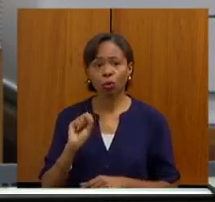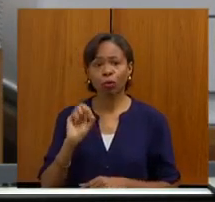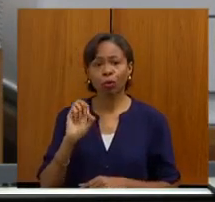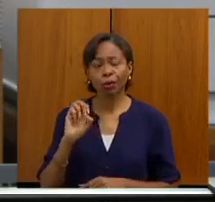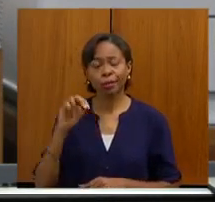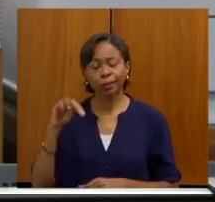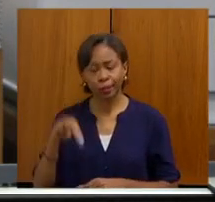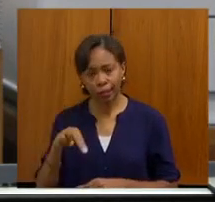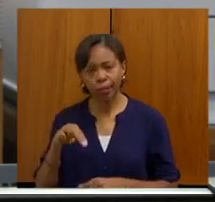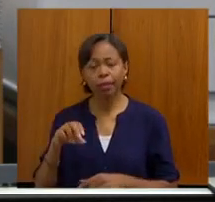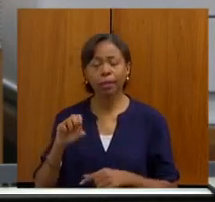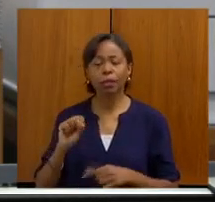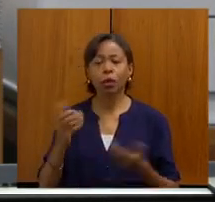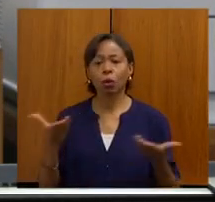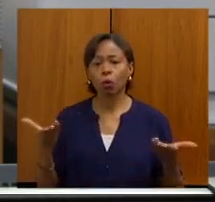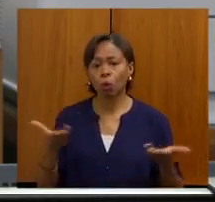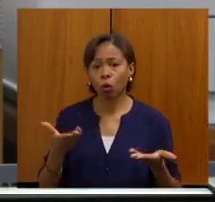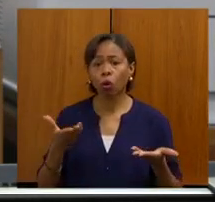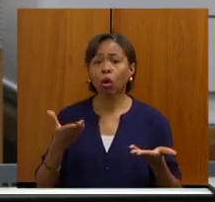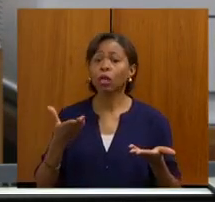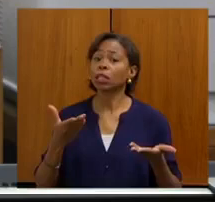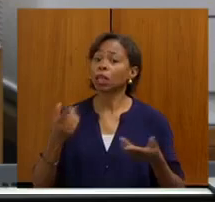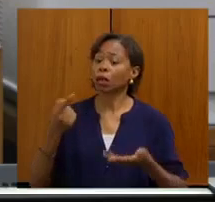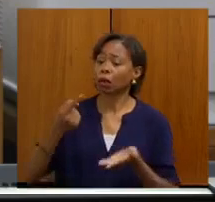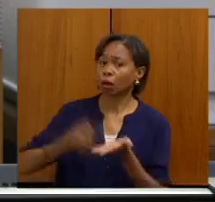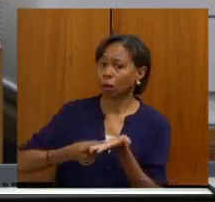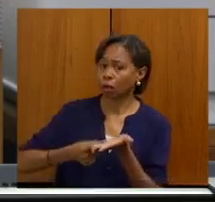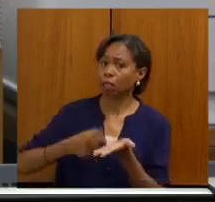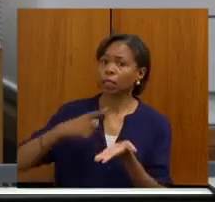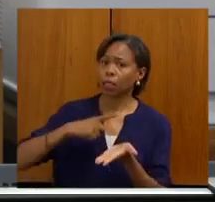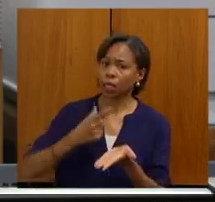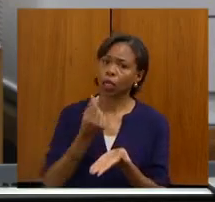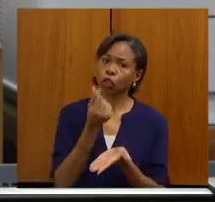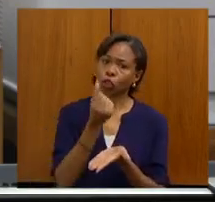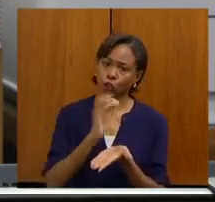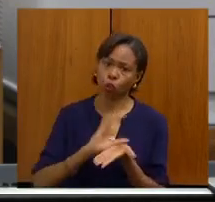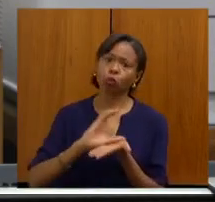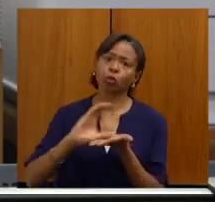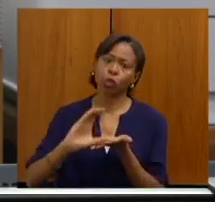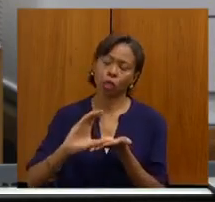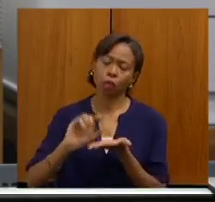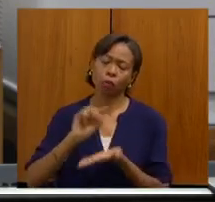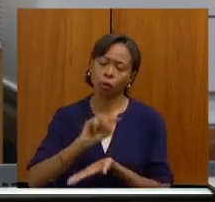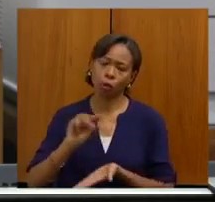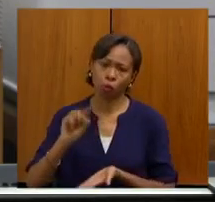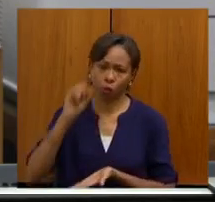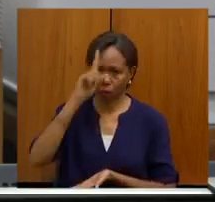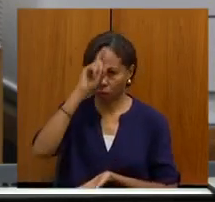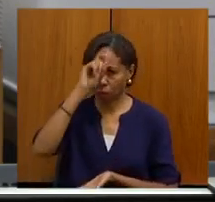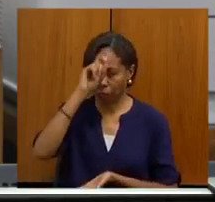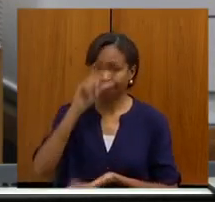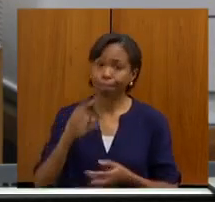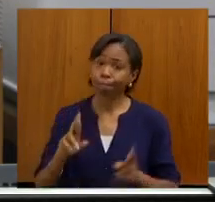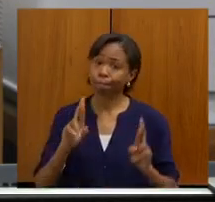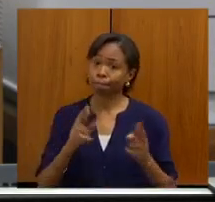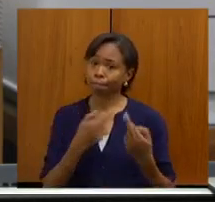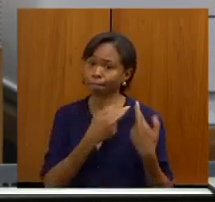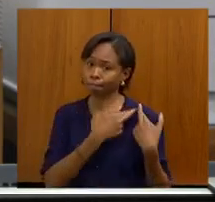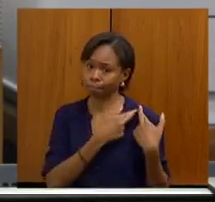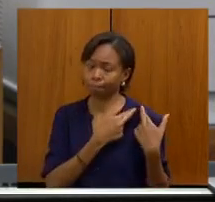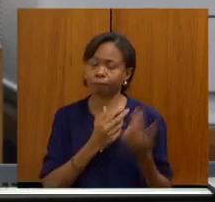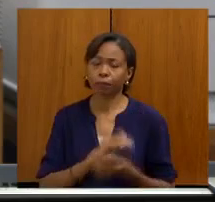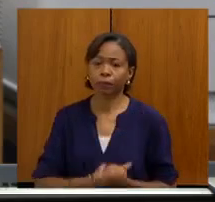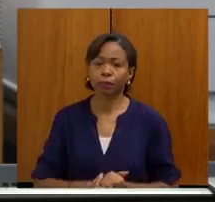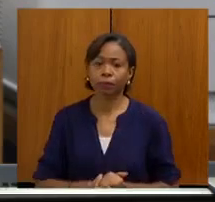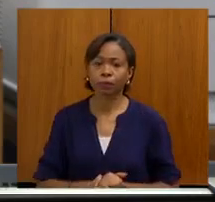ter dinheiro indo para o município, para o hospital. Então, é uma responsabilidade grande. Em relação à atenção primária, só para